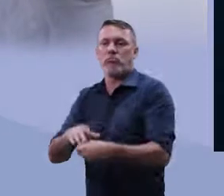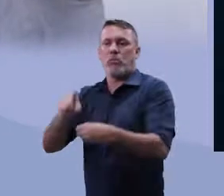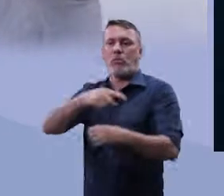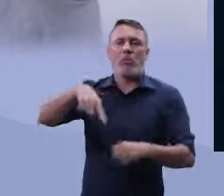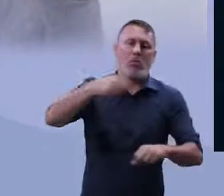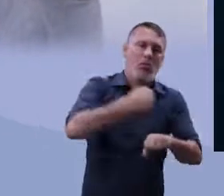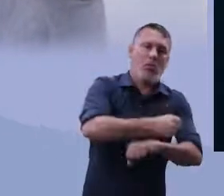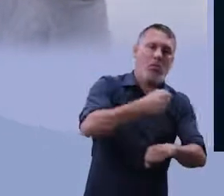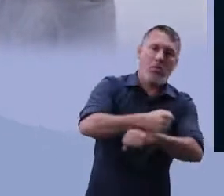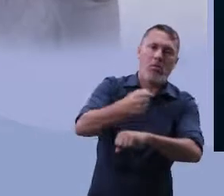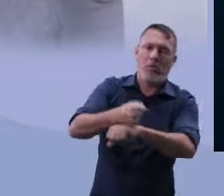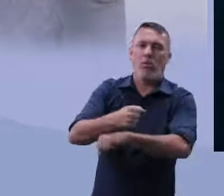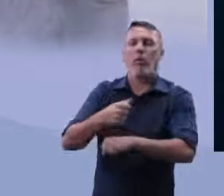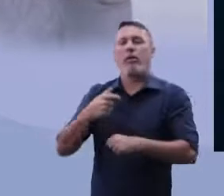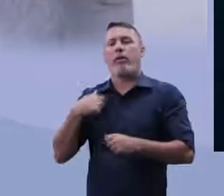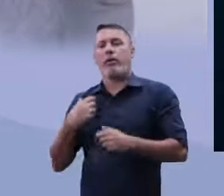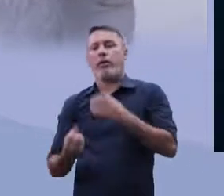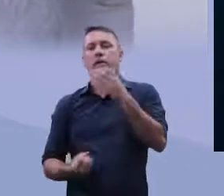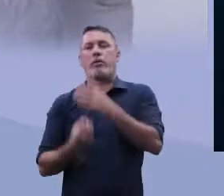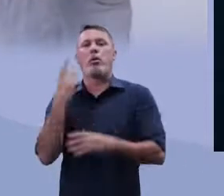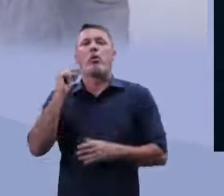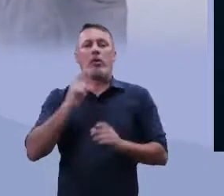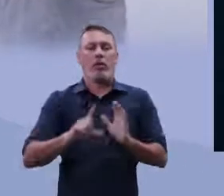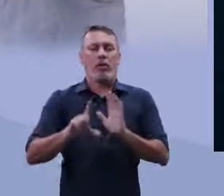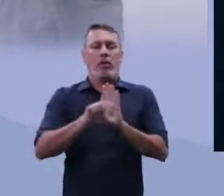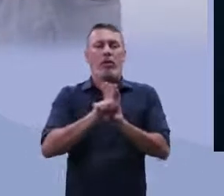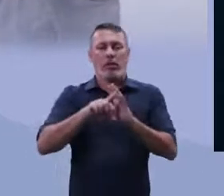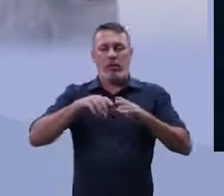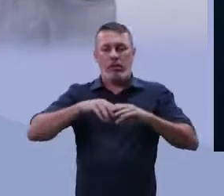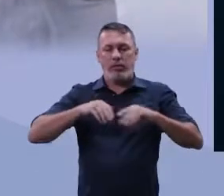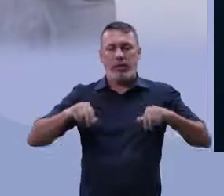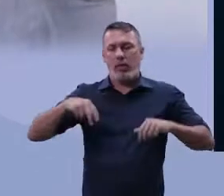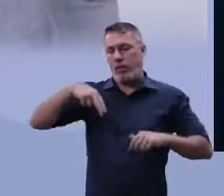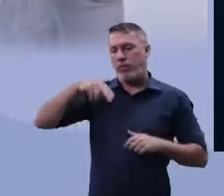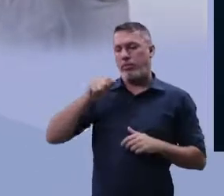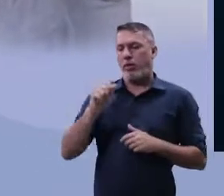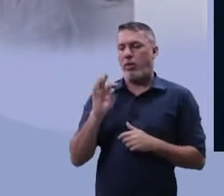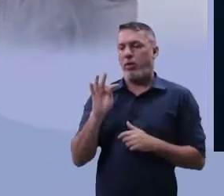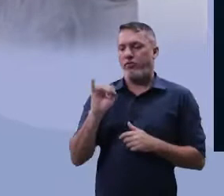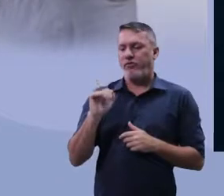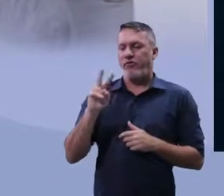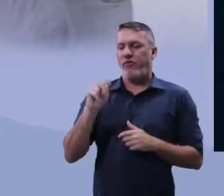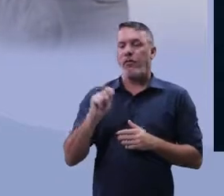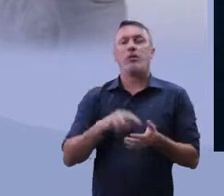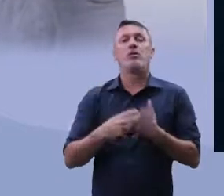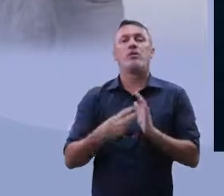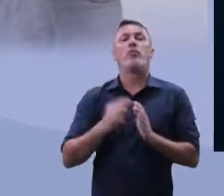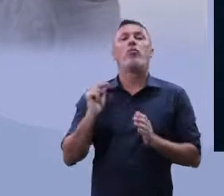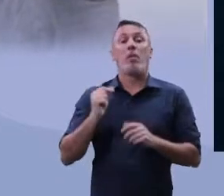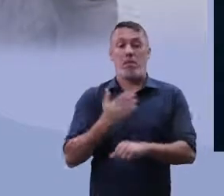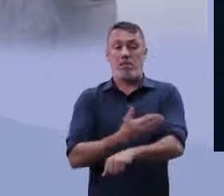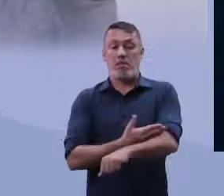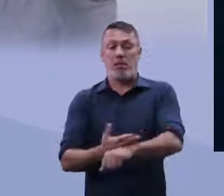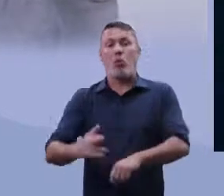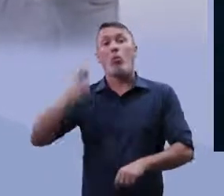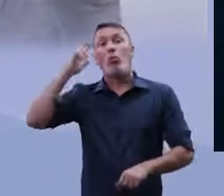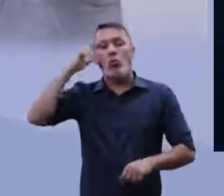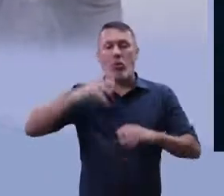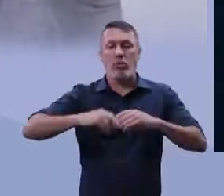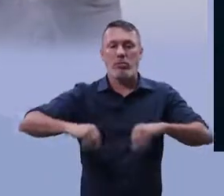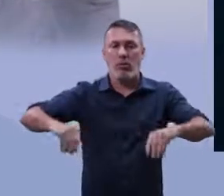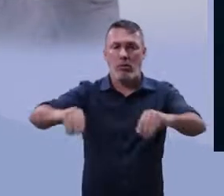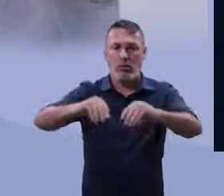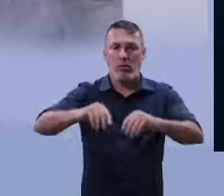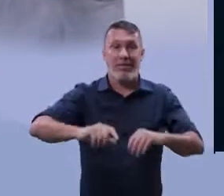aí, com isso, o colonizador no poder criou a lei das terras nativas, ou seja, garantido ao branco a posse da terra e colocando o negro em áreas